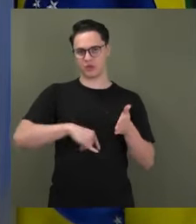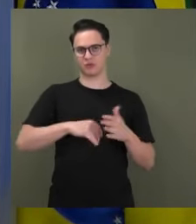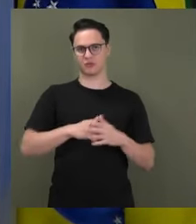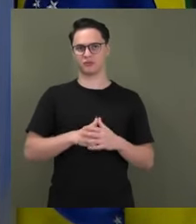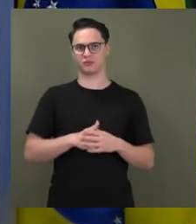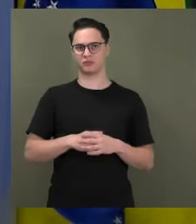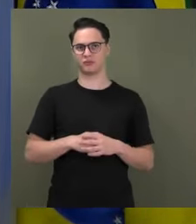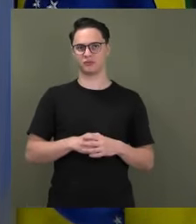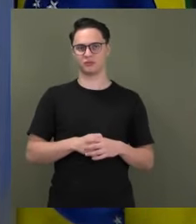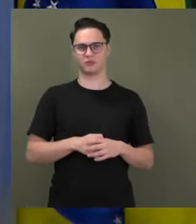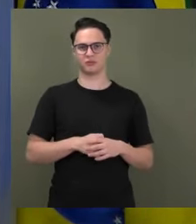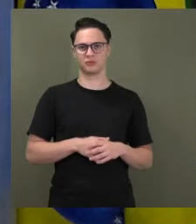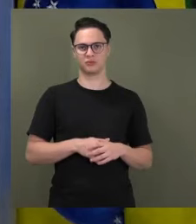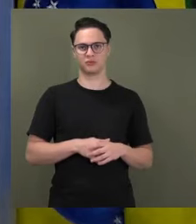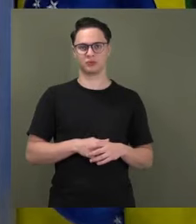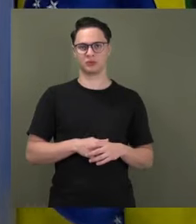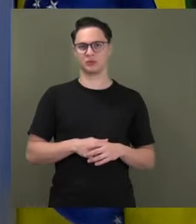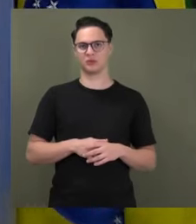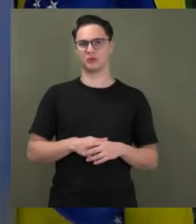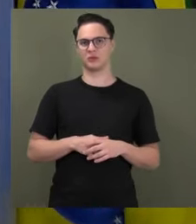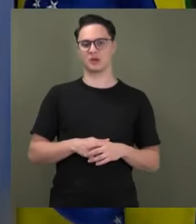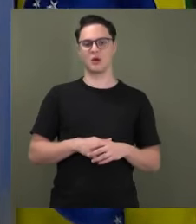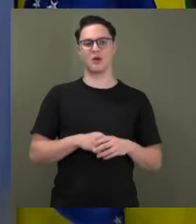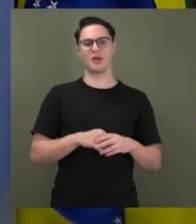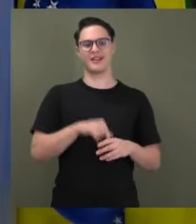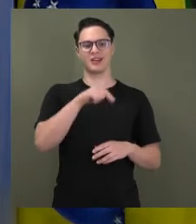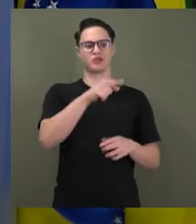vai tramitar em outra esfera.